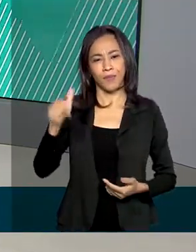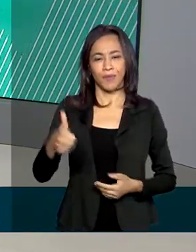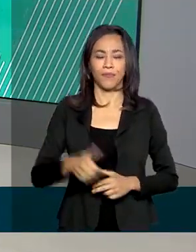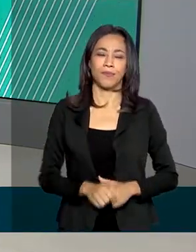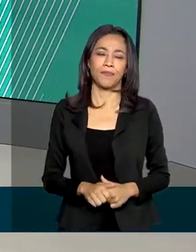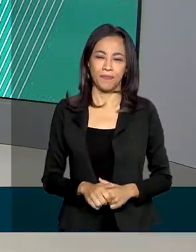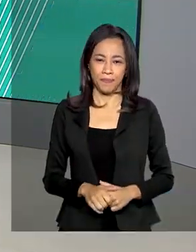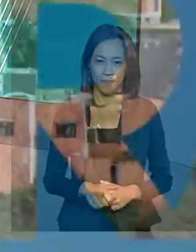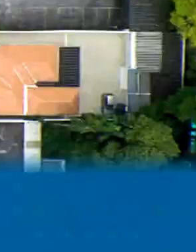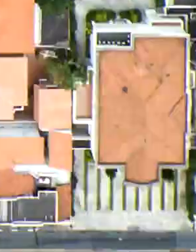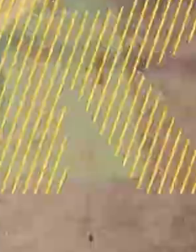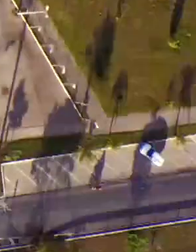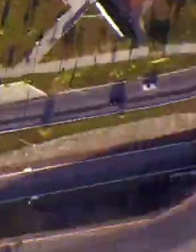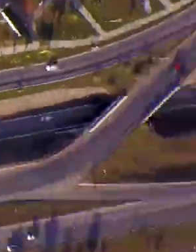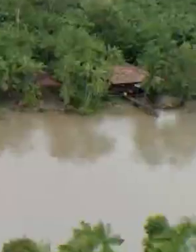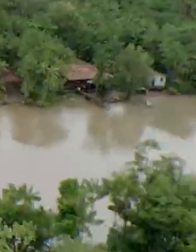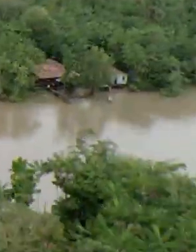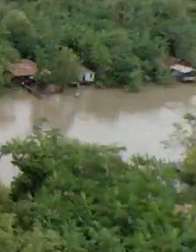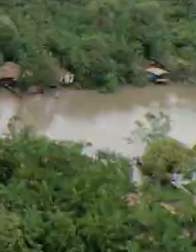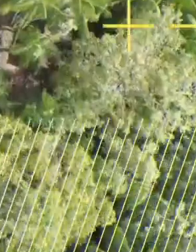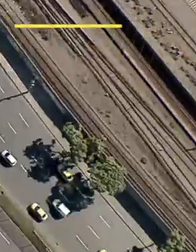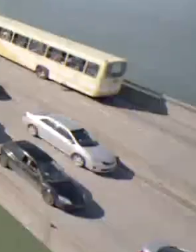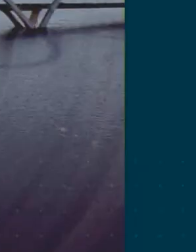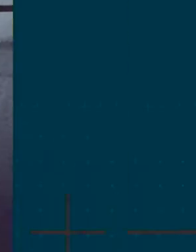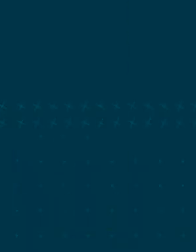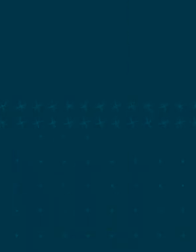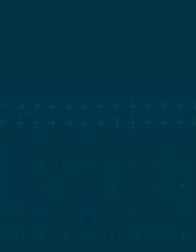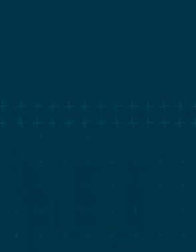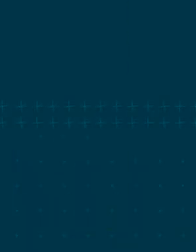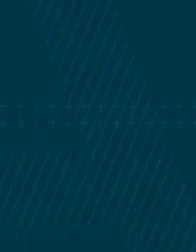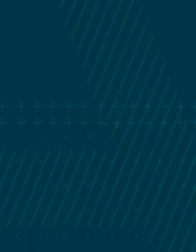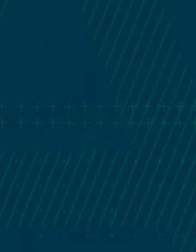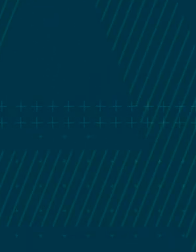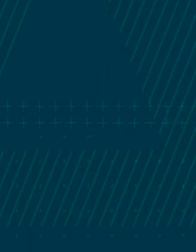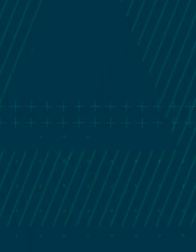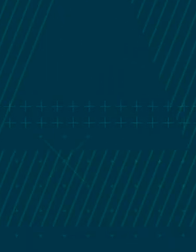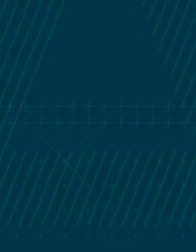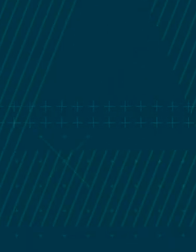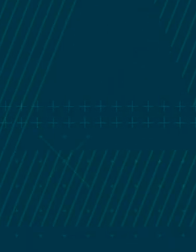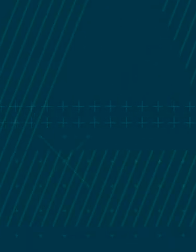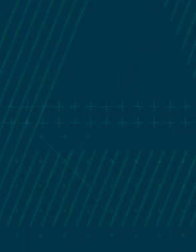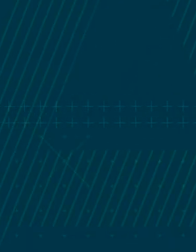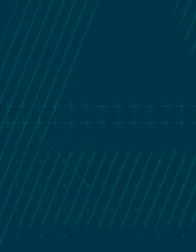próxima edição. Música Música Música